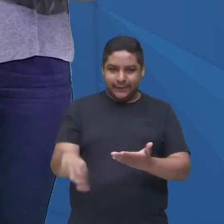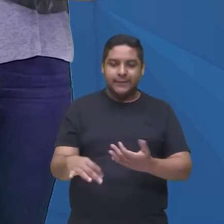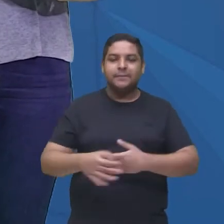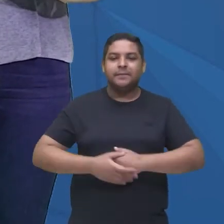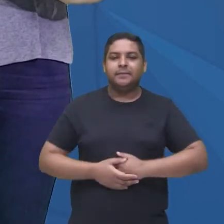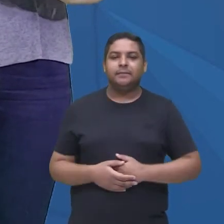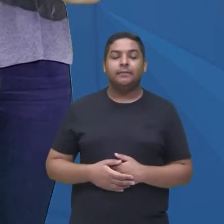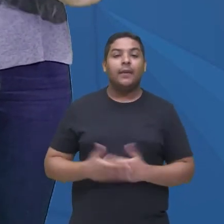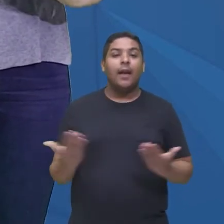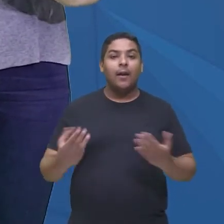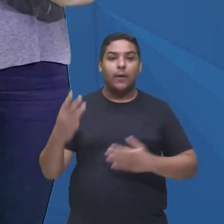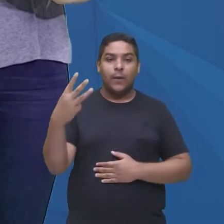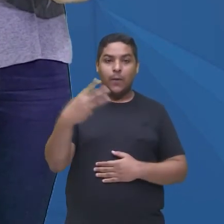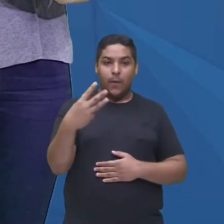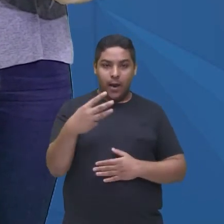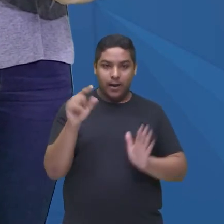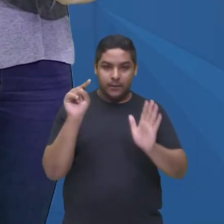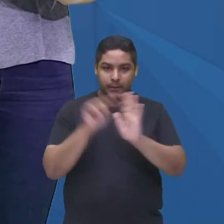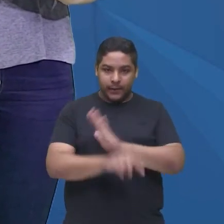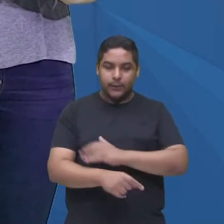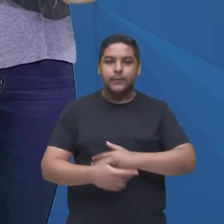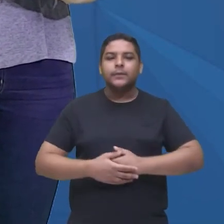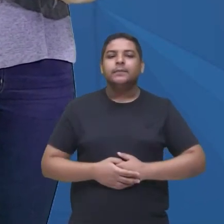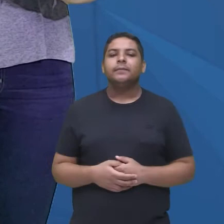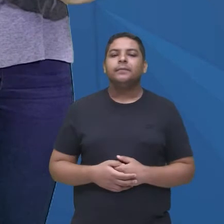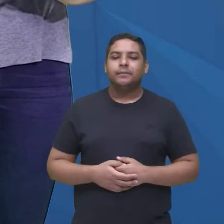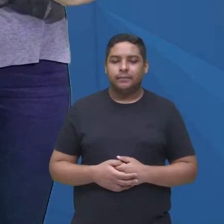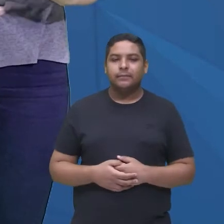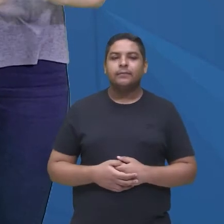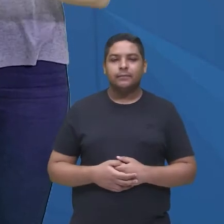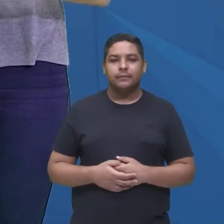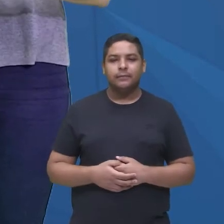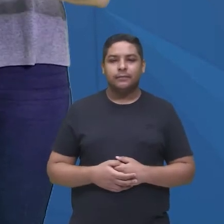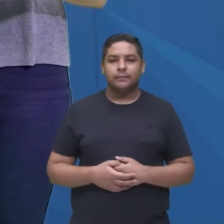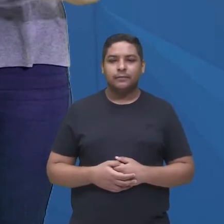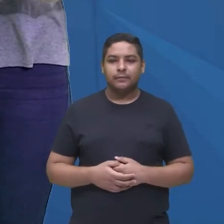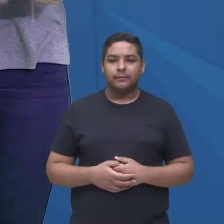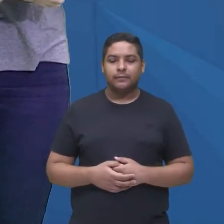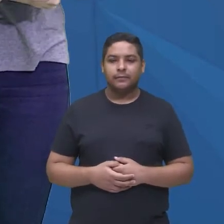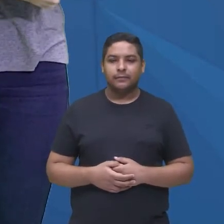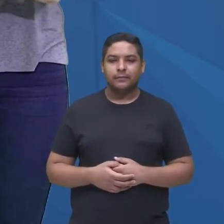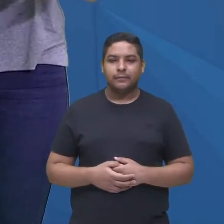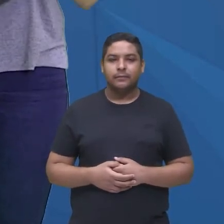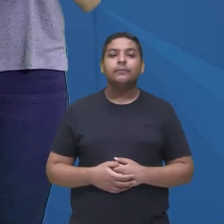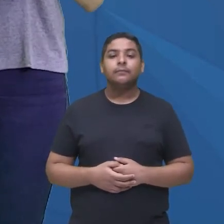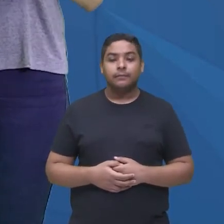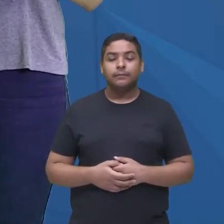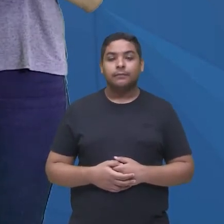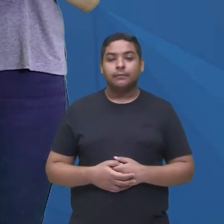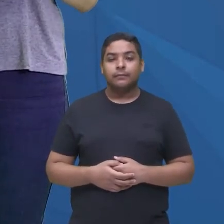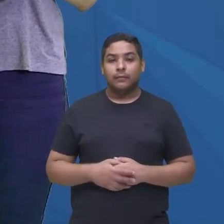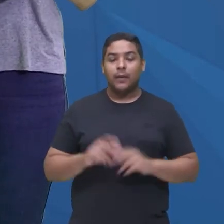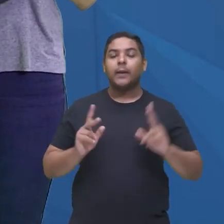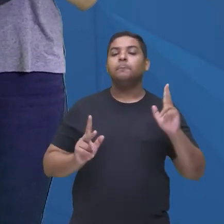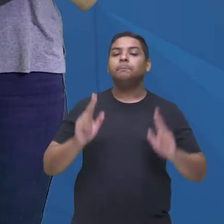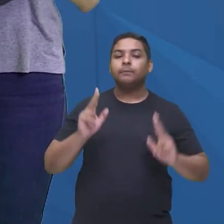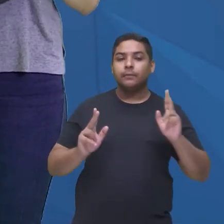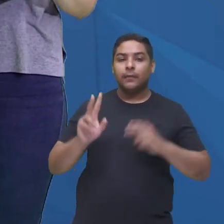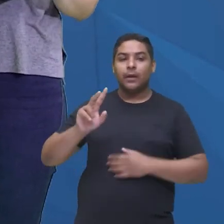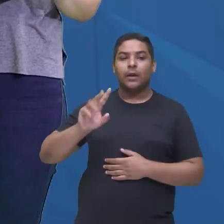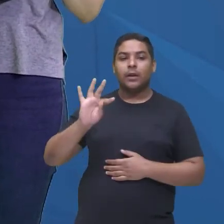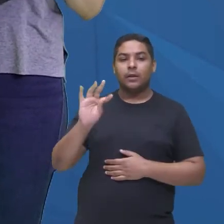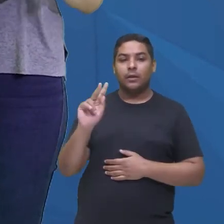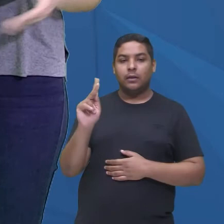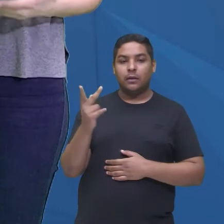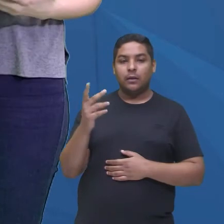pergunta do nosso quiz sobre séries, conto com vocês, olha só, essa série, é, é, é, na